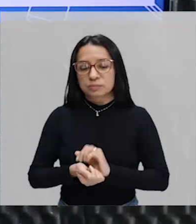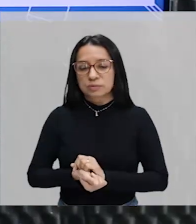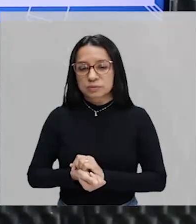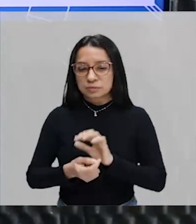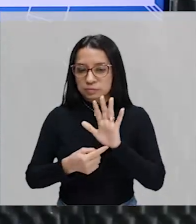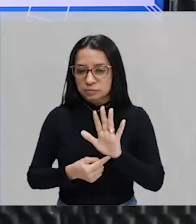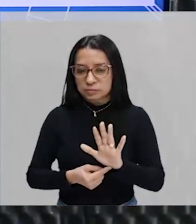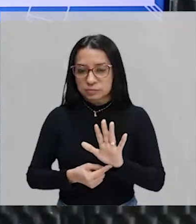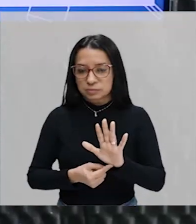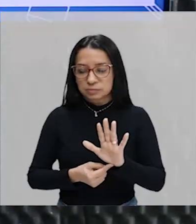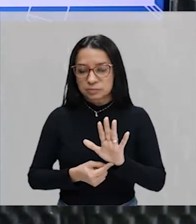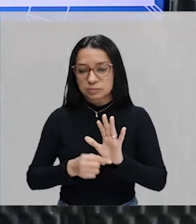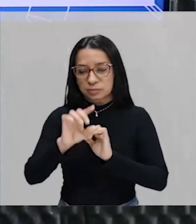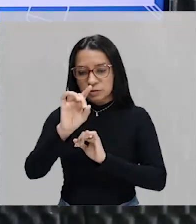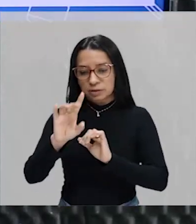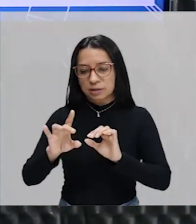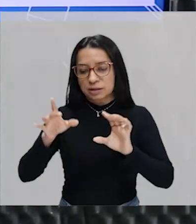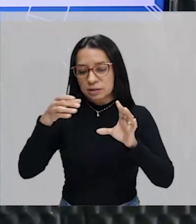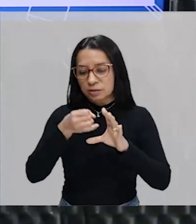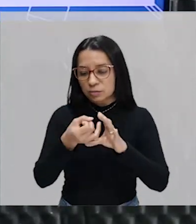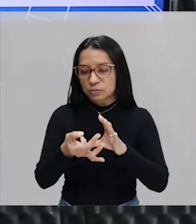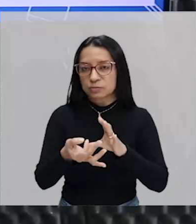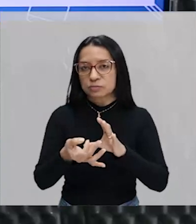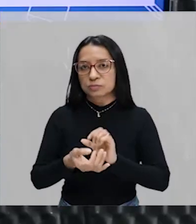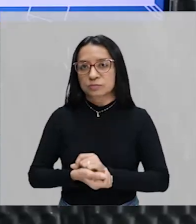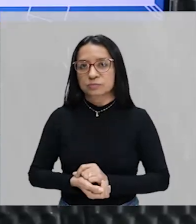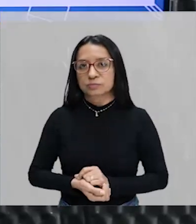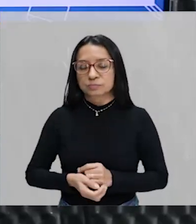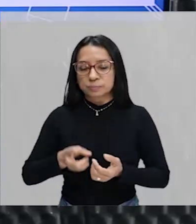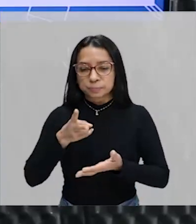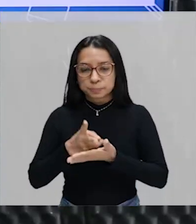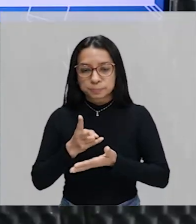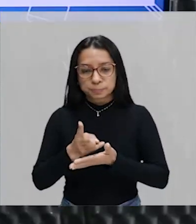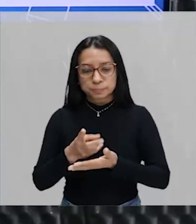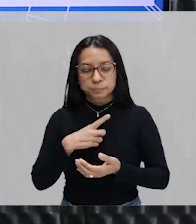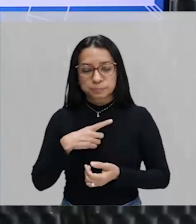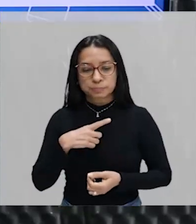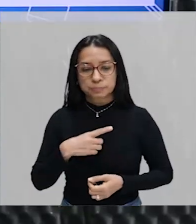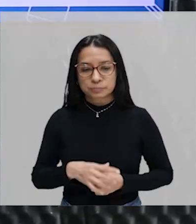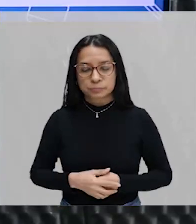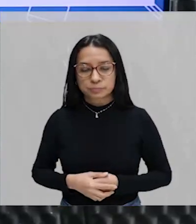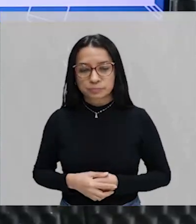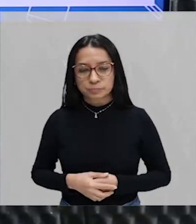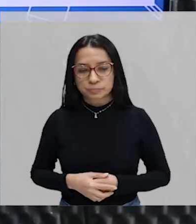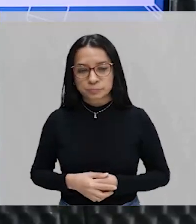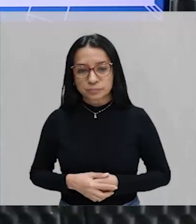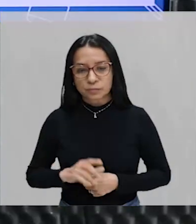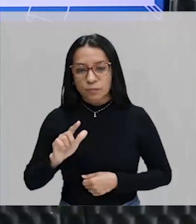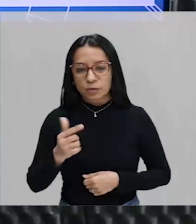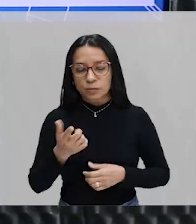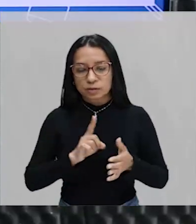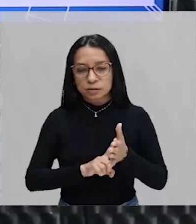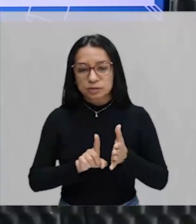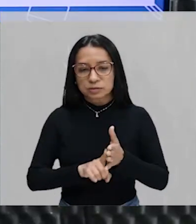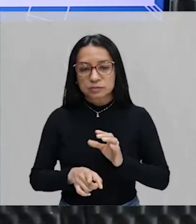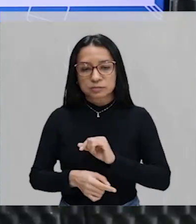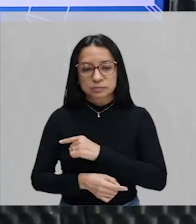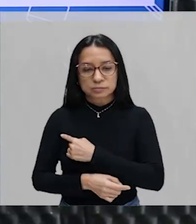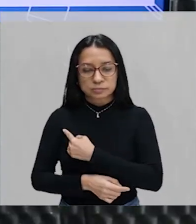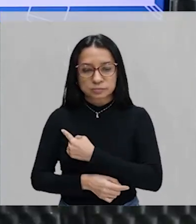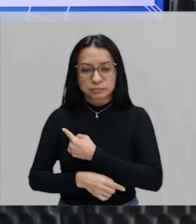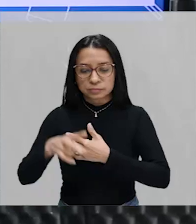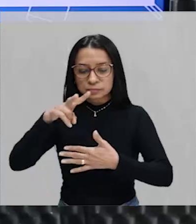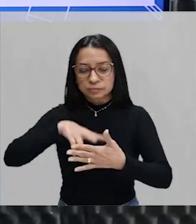reservado para cada conjunto envolvido, tá bom? Vamos continuar aí, temos ainda mais uma questão, e ela diz o seguinte,